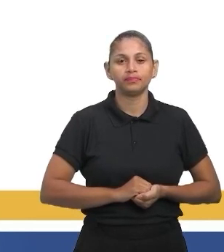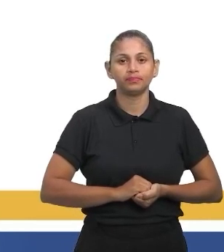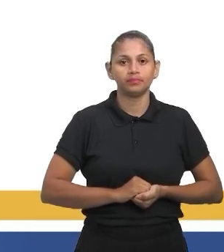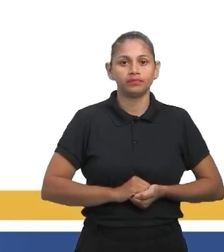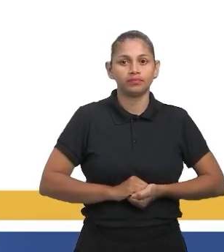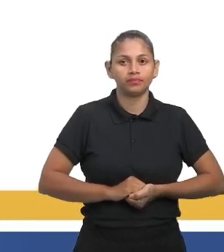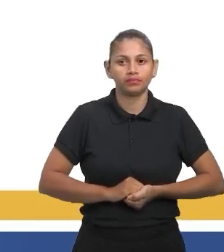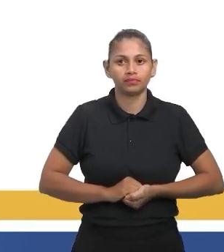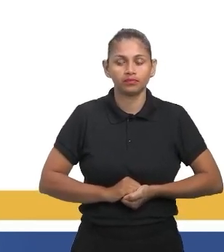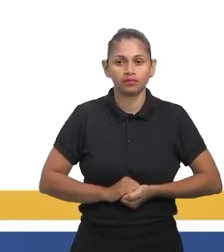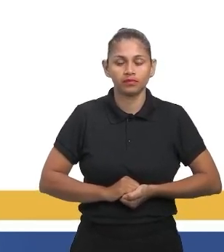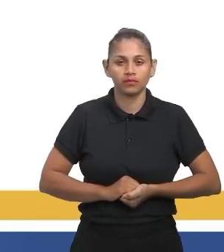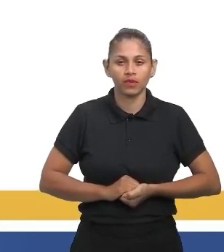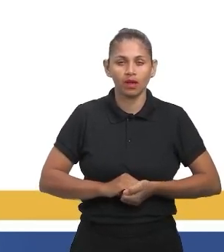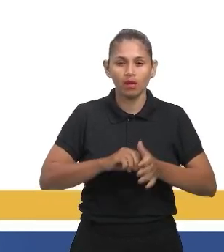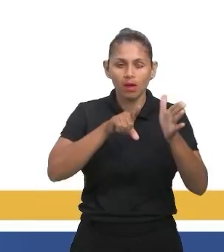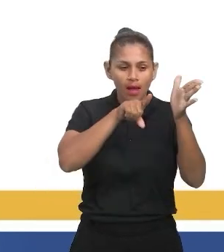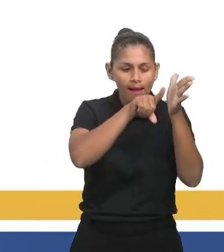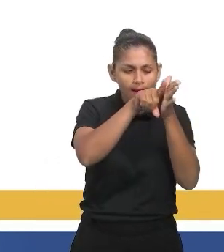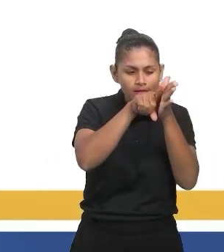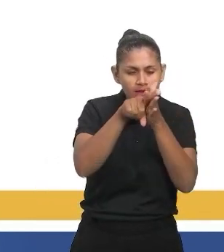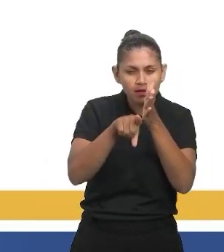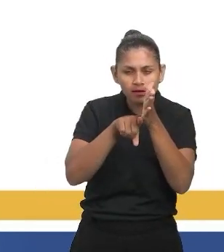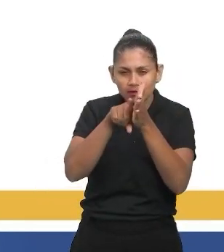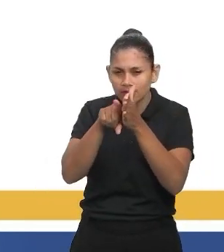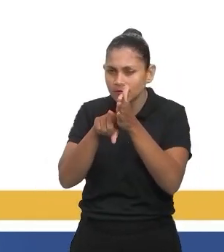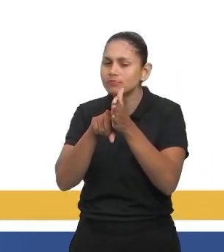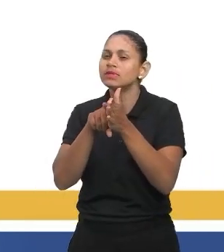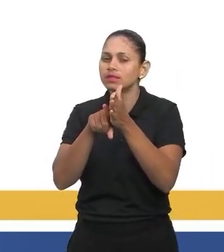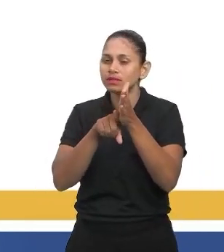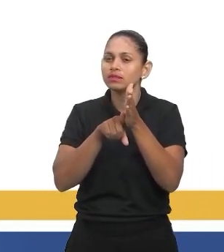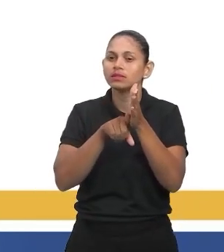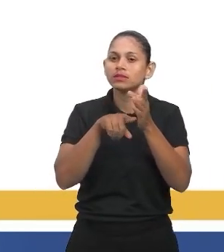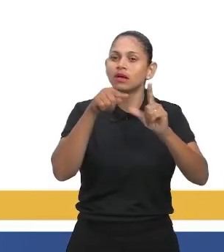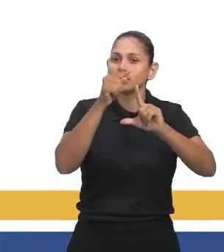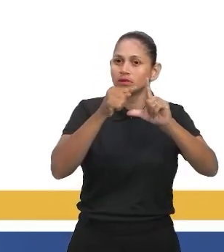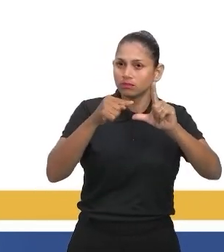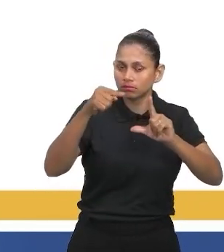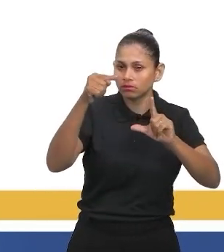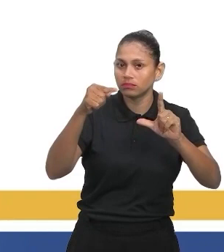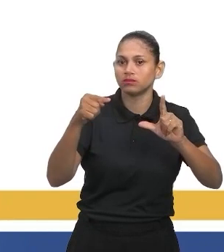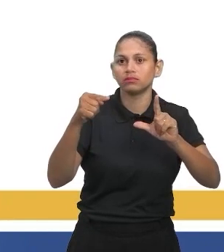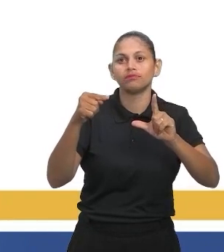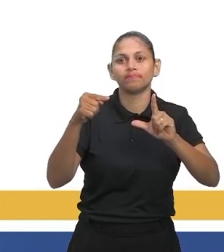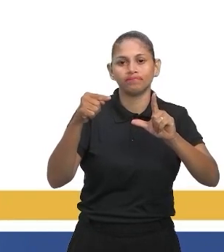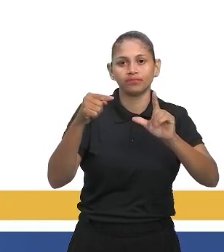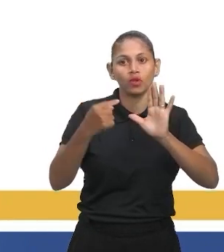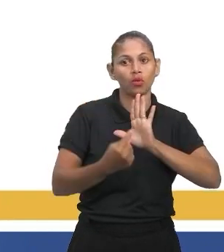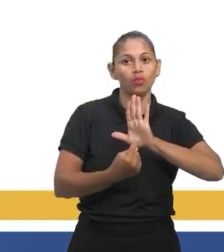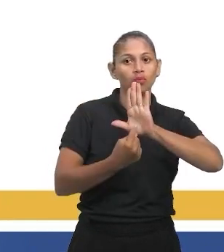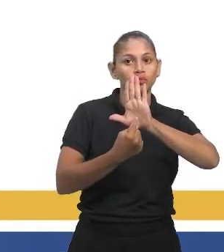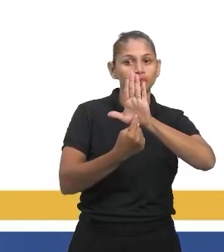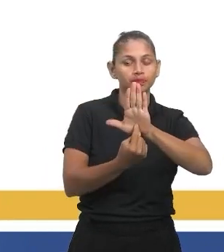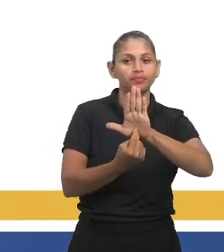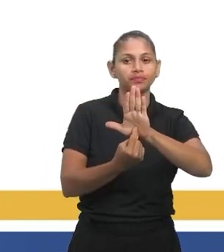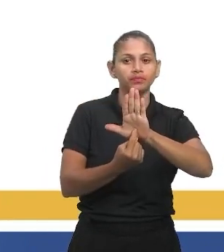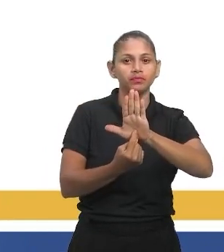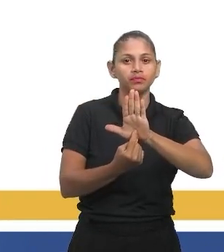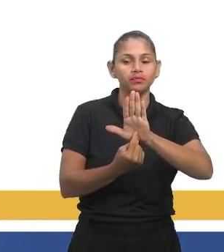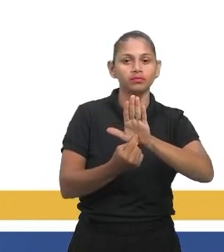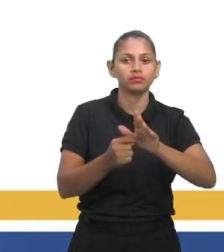Vamos ver esse gráfico mais de perto, né? Lembra de destacar os dados importantes. Olha o gráfico aqui. Temos aqui